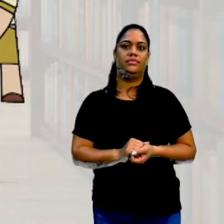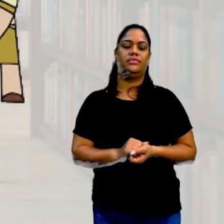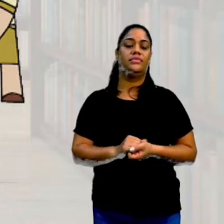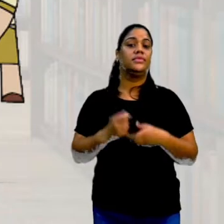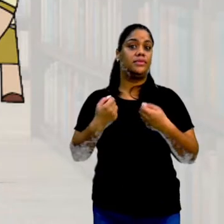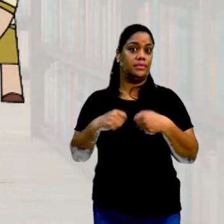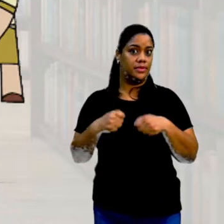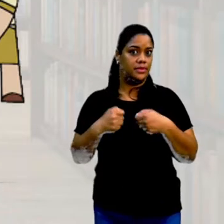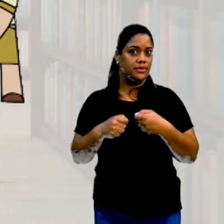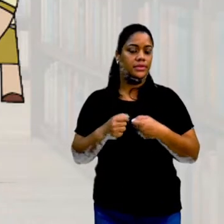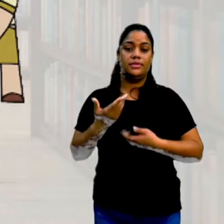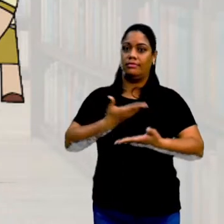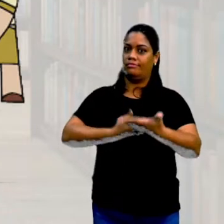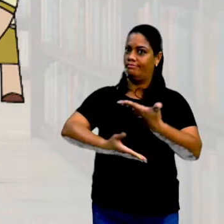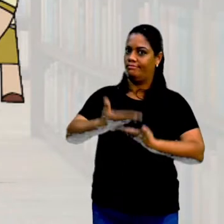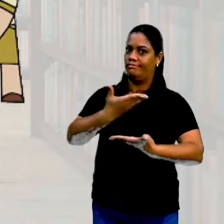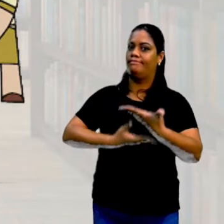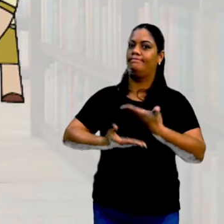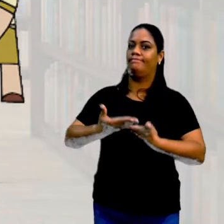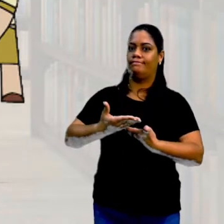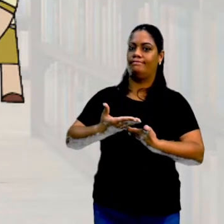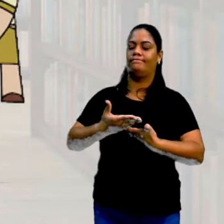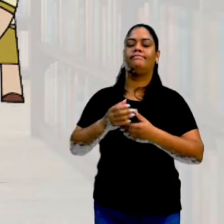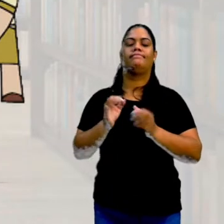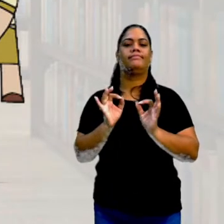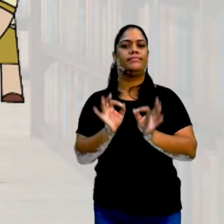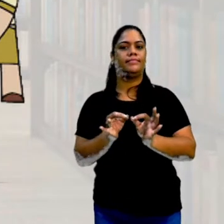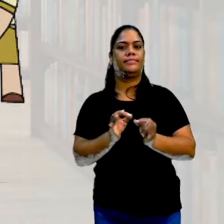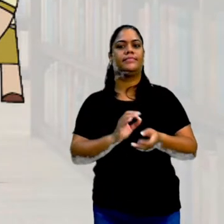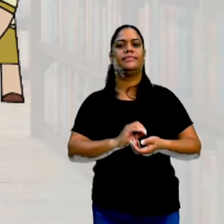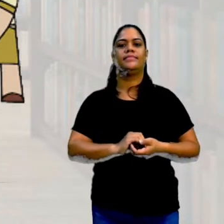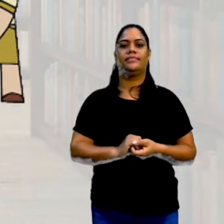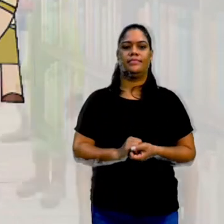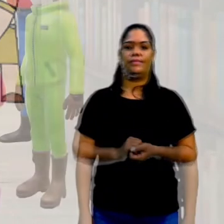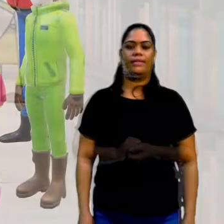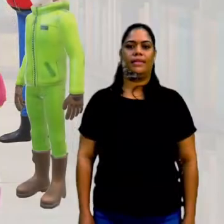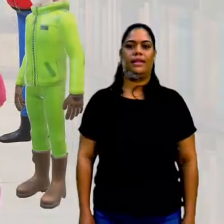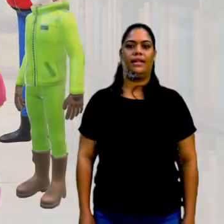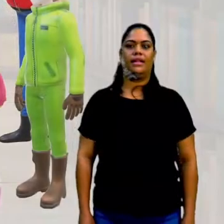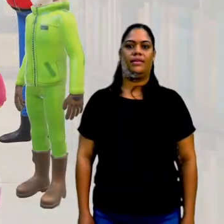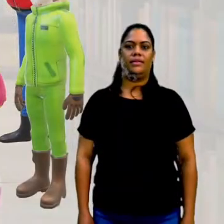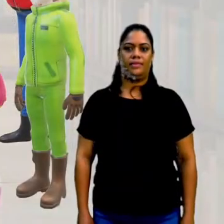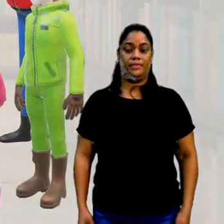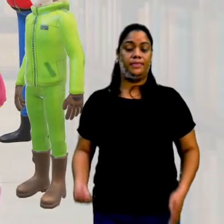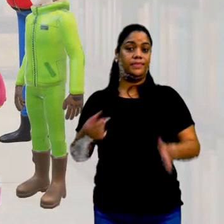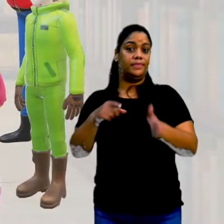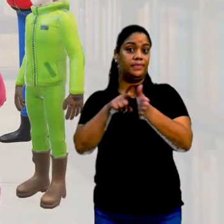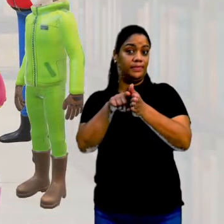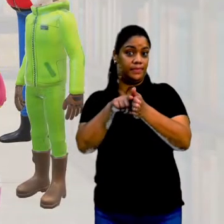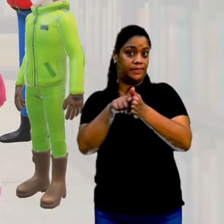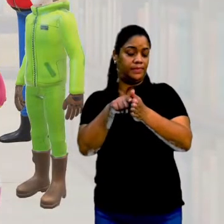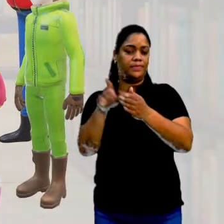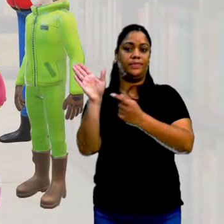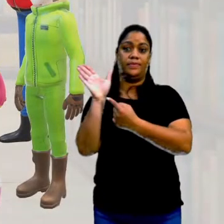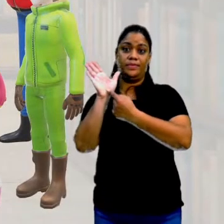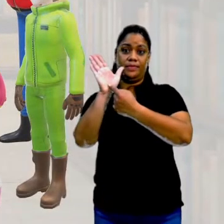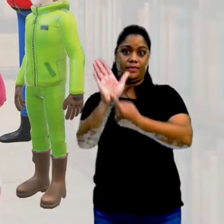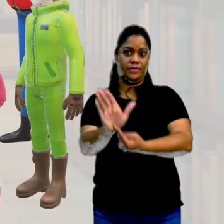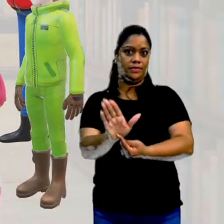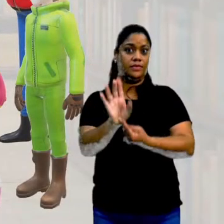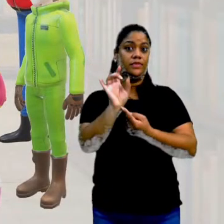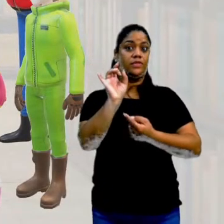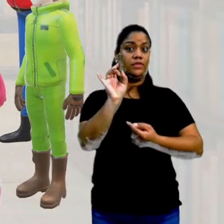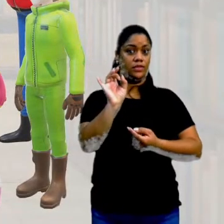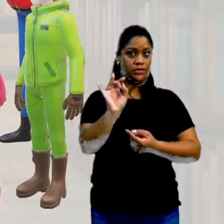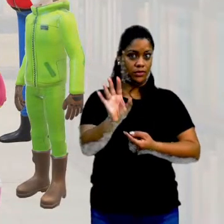tem que ser levado realmente em consideração, está bom? Então, vamos ver aqui. Na pesquisa amostral, a gente só